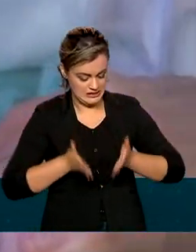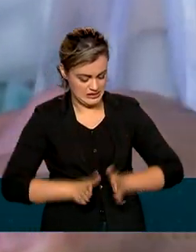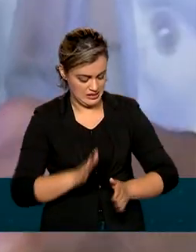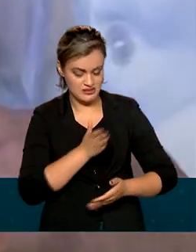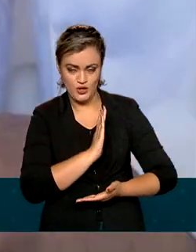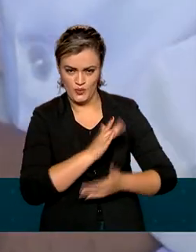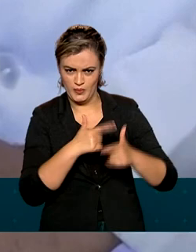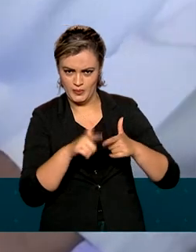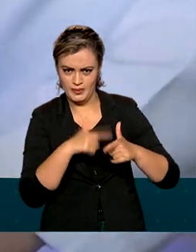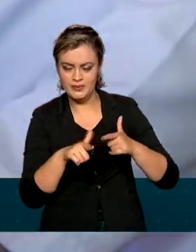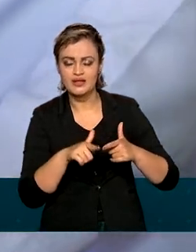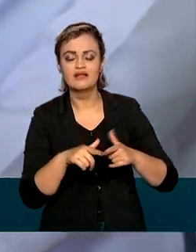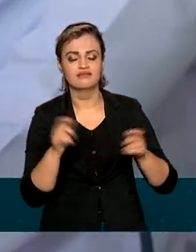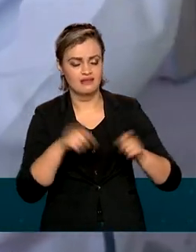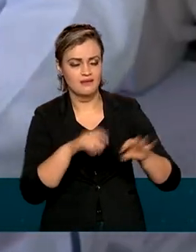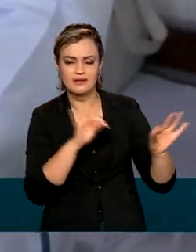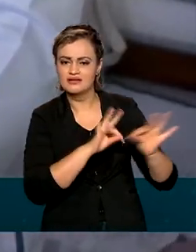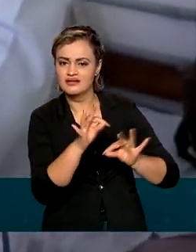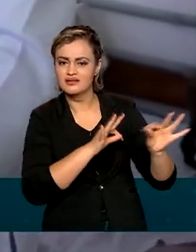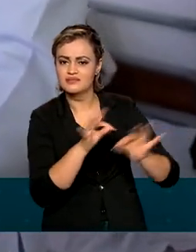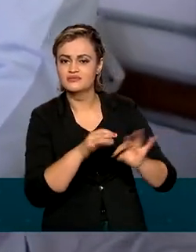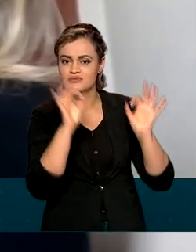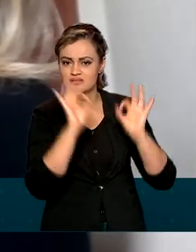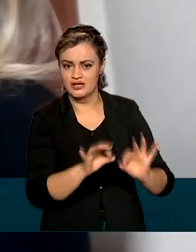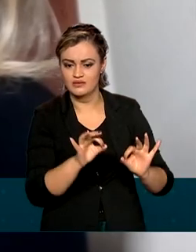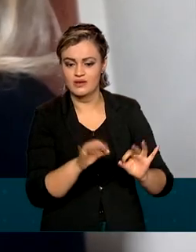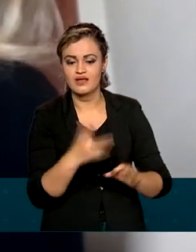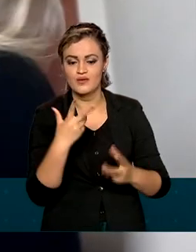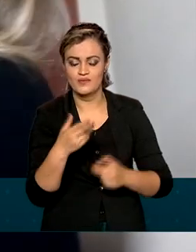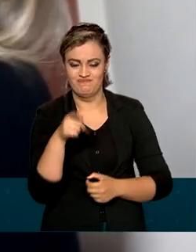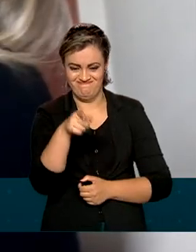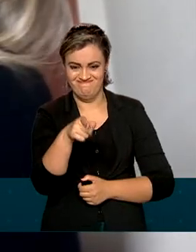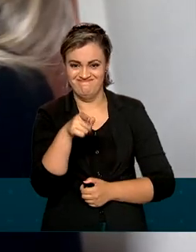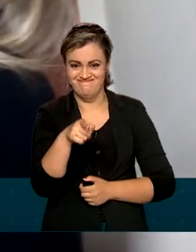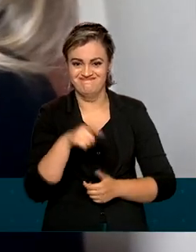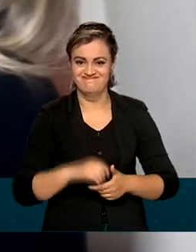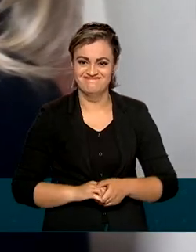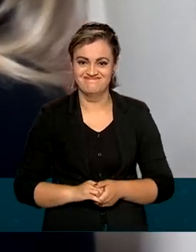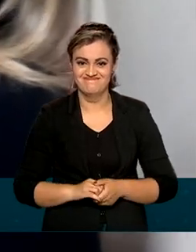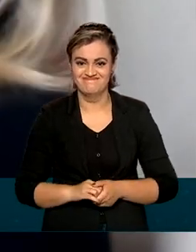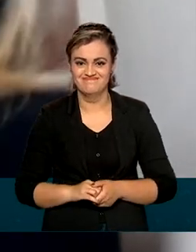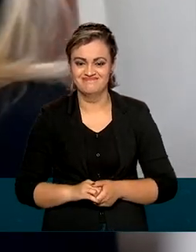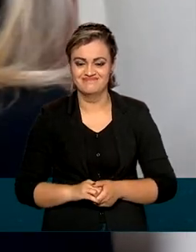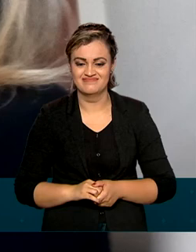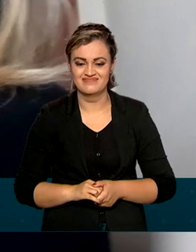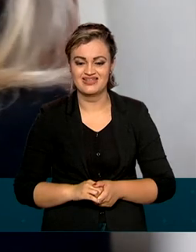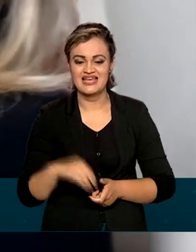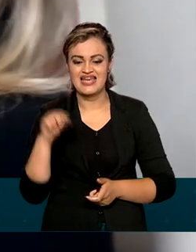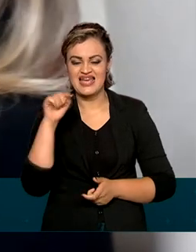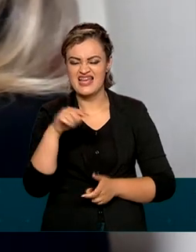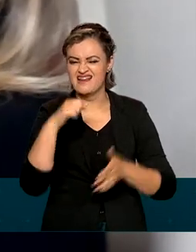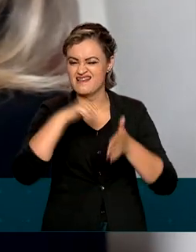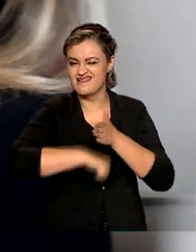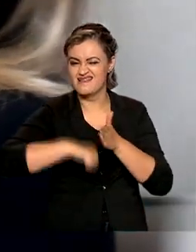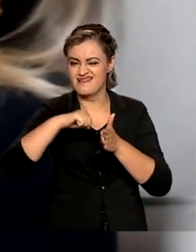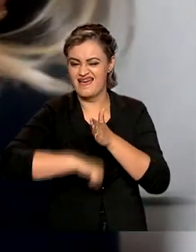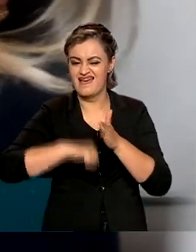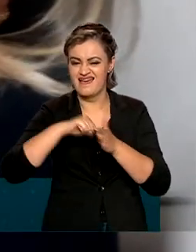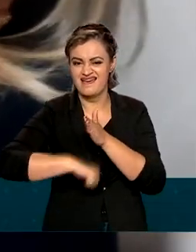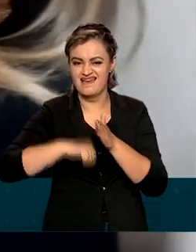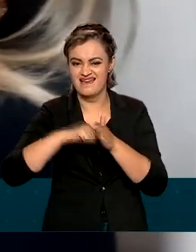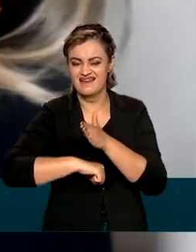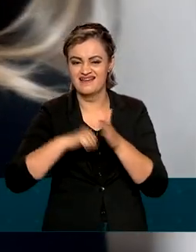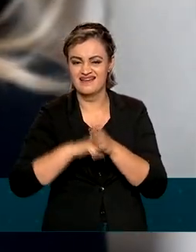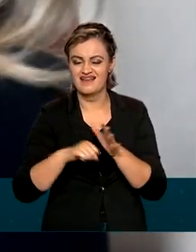congênita recebam tratamento adequado, como ocorreu no caso de Guilherme. O meu guerreiro Gui,